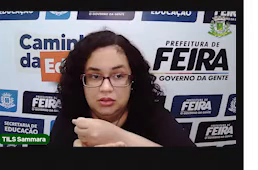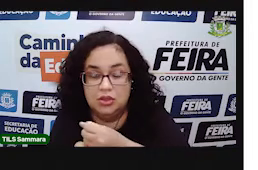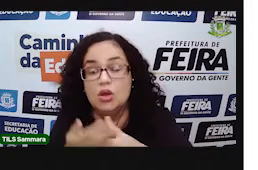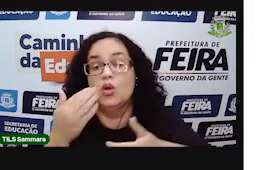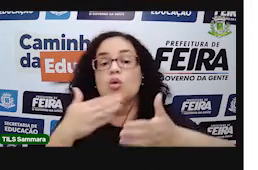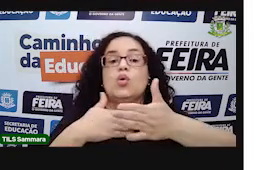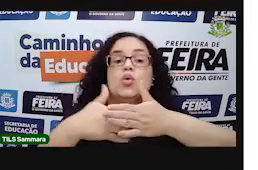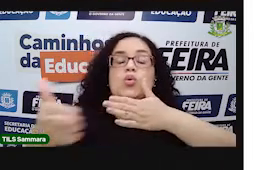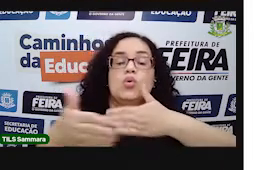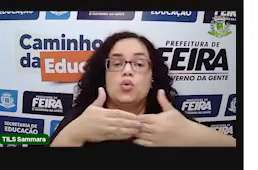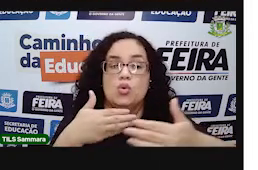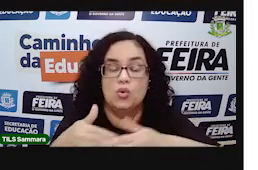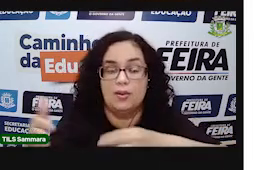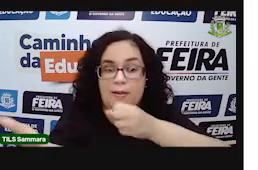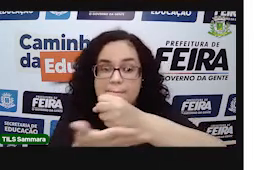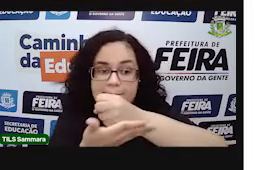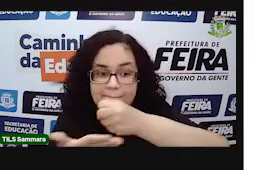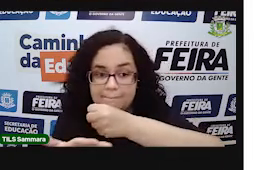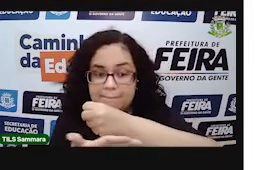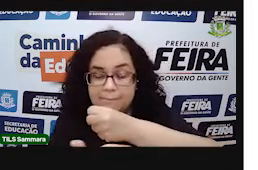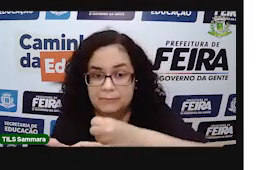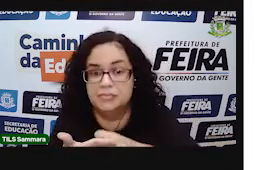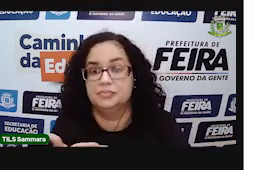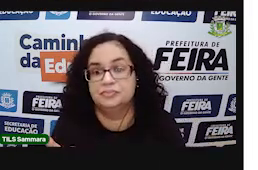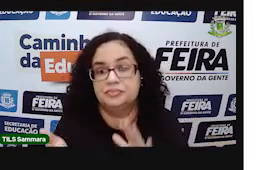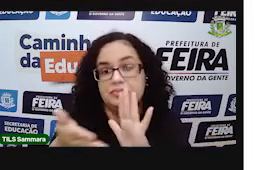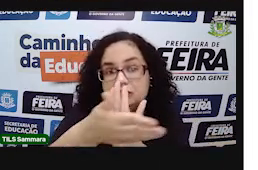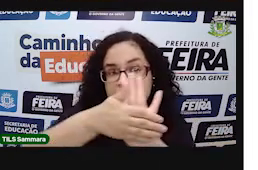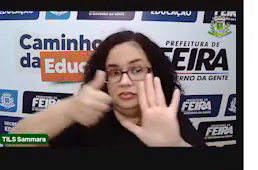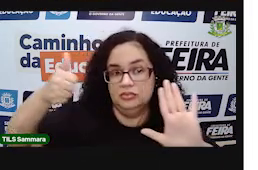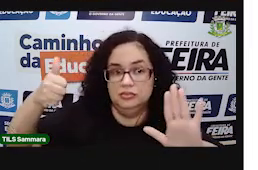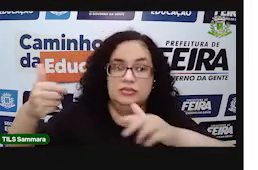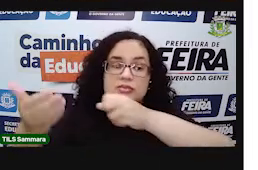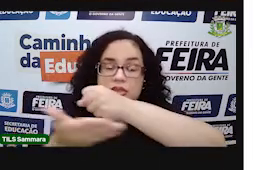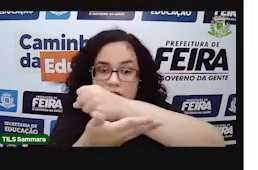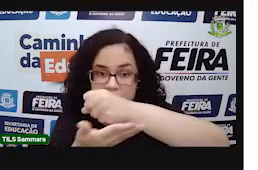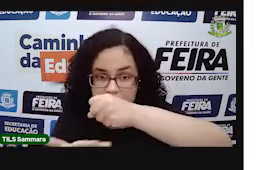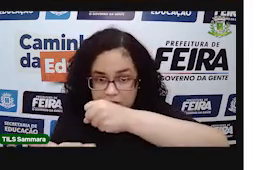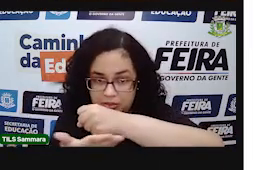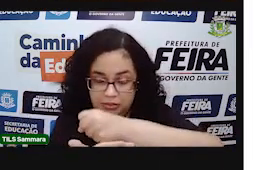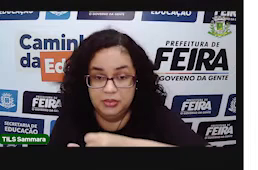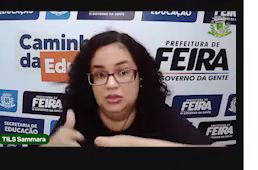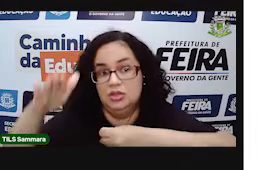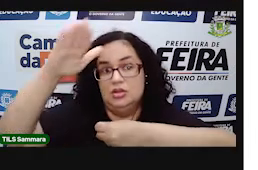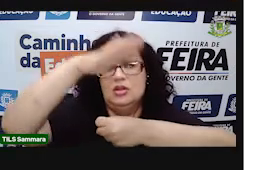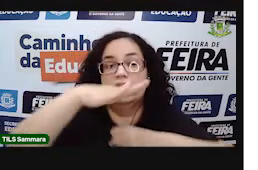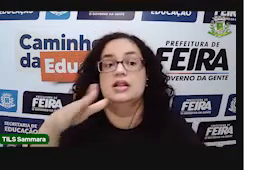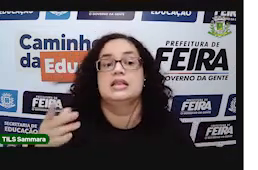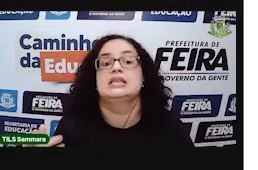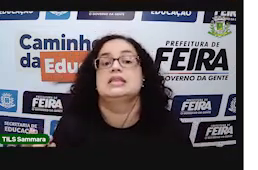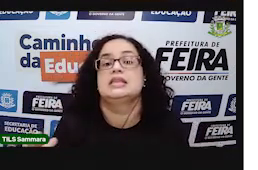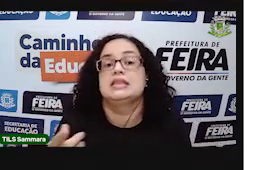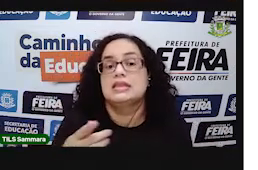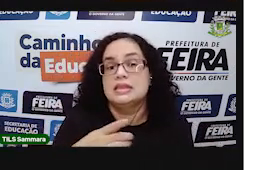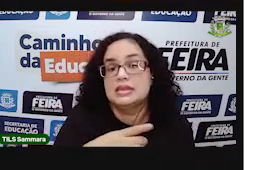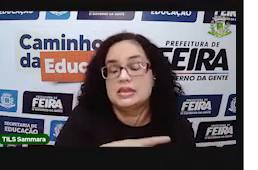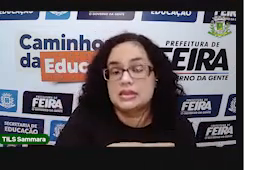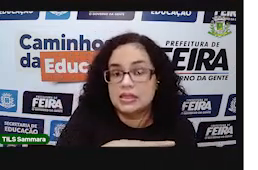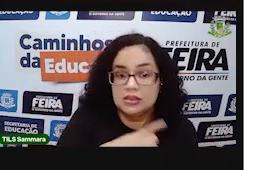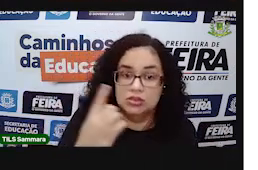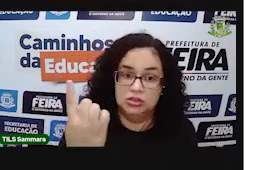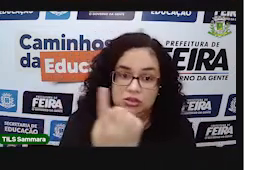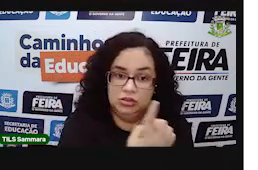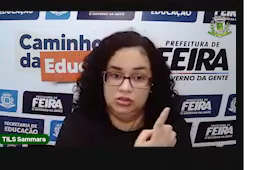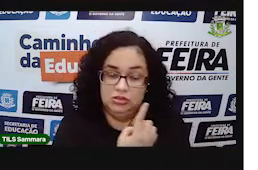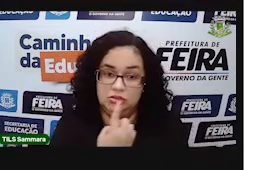apoiar esse sólido por qualquer uma dessas bases. Tirando as bases, que é a parte de cima e a de baixo,